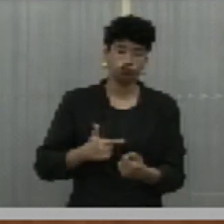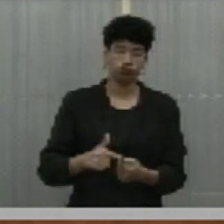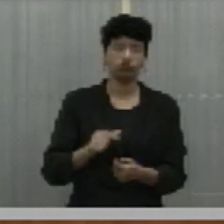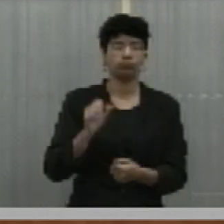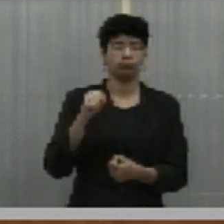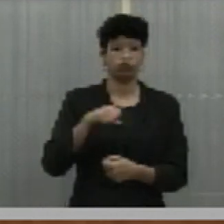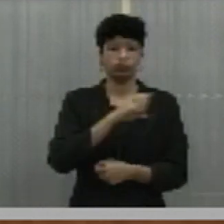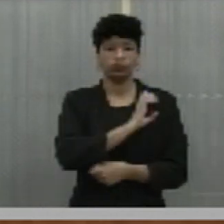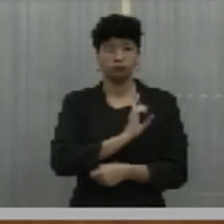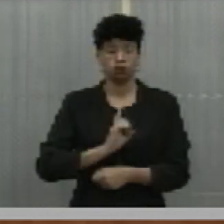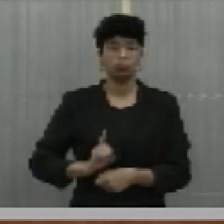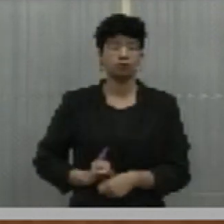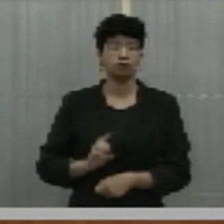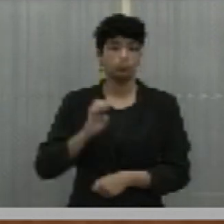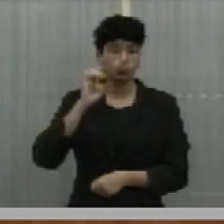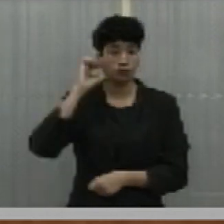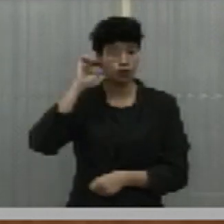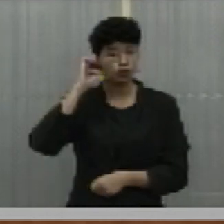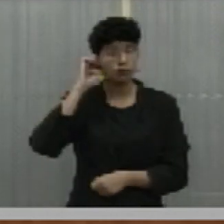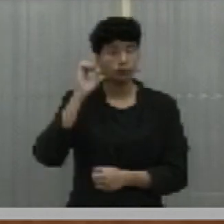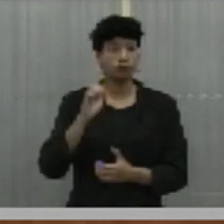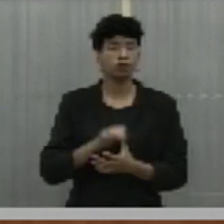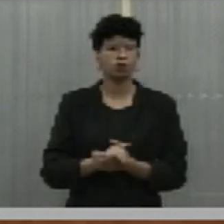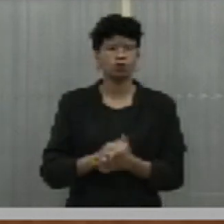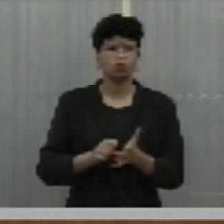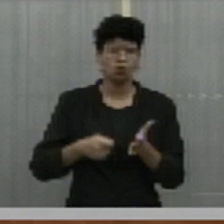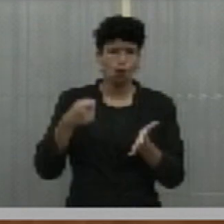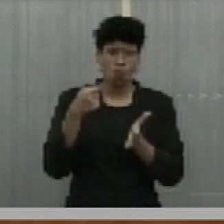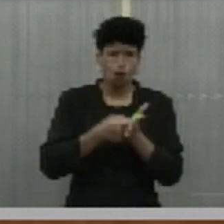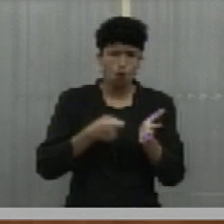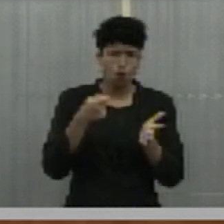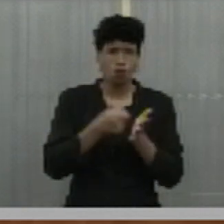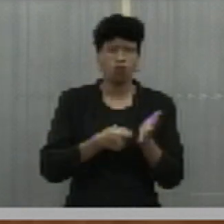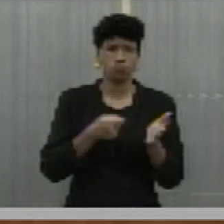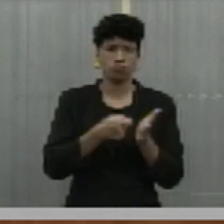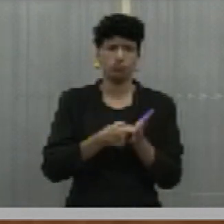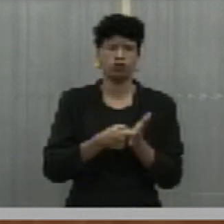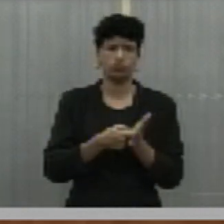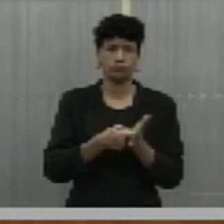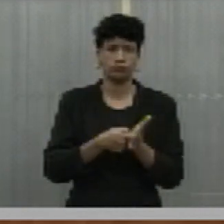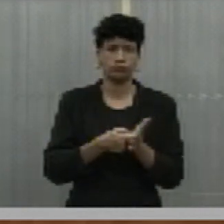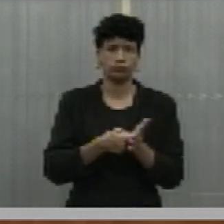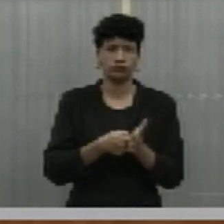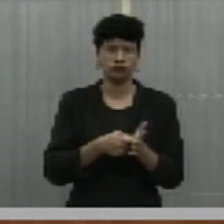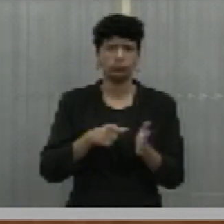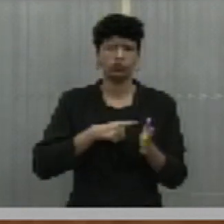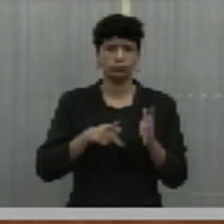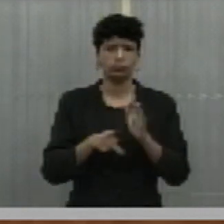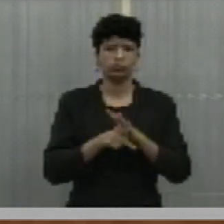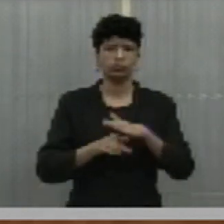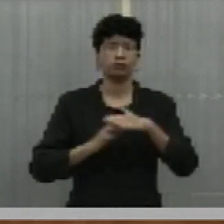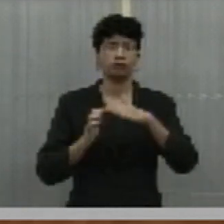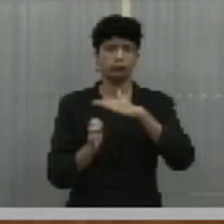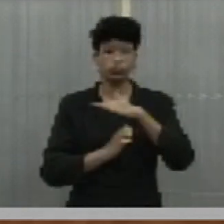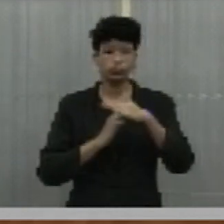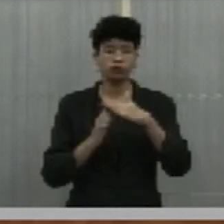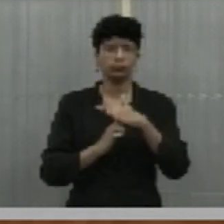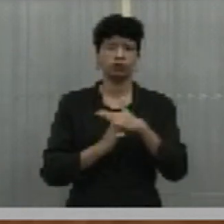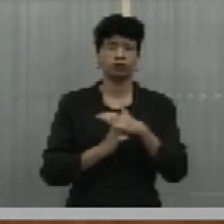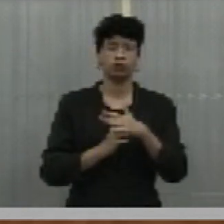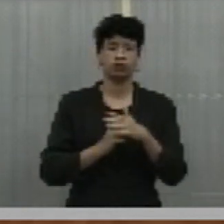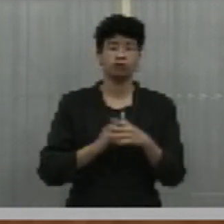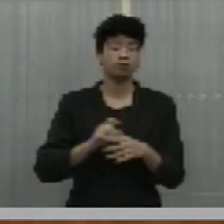deputado Evaldo Gomes, ter medidas duras e essa situação da Equatorial não